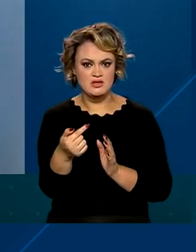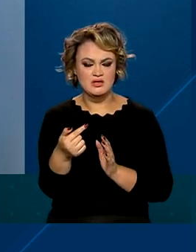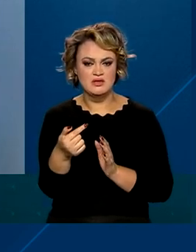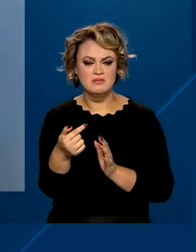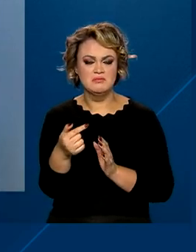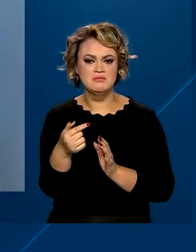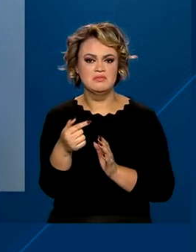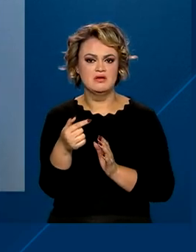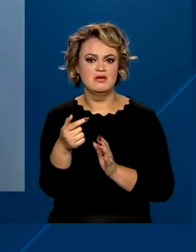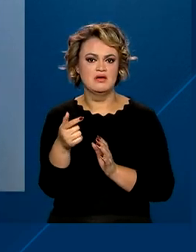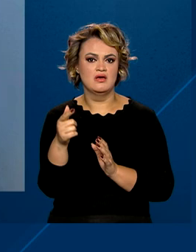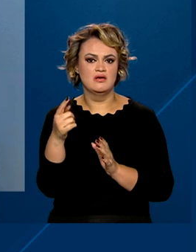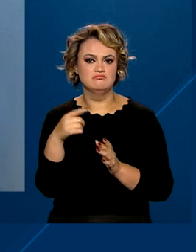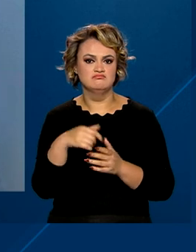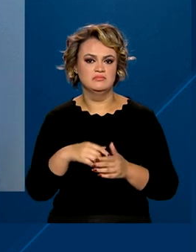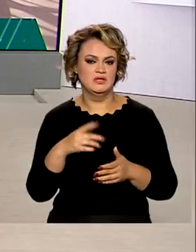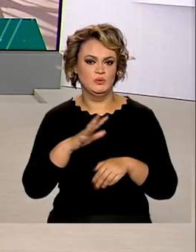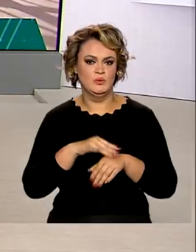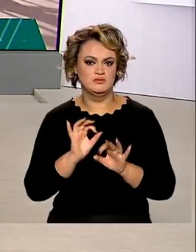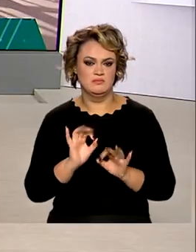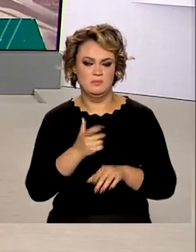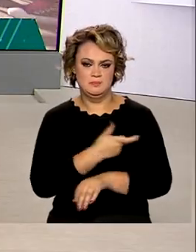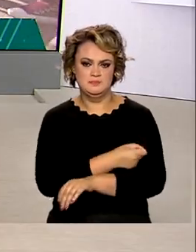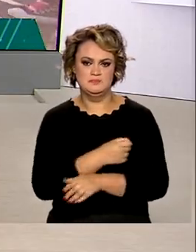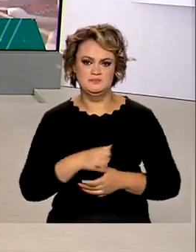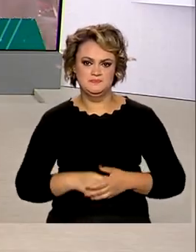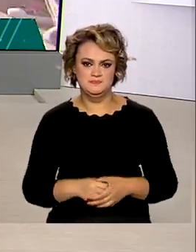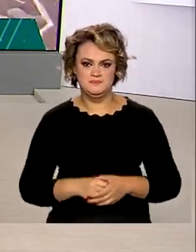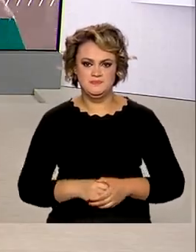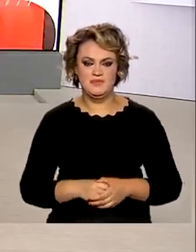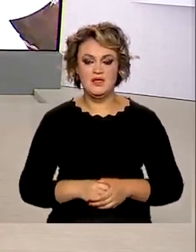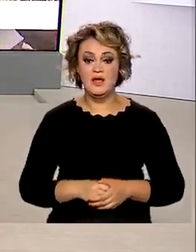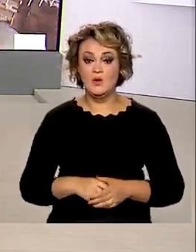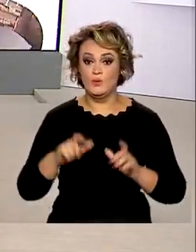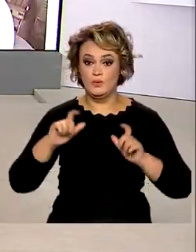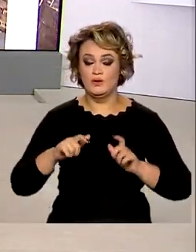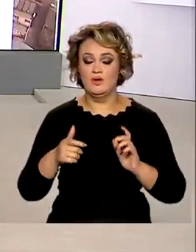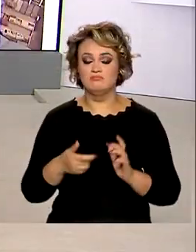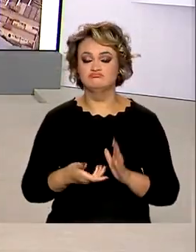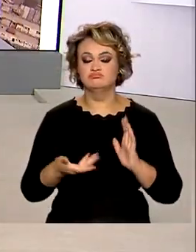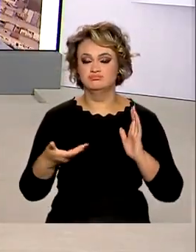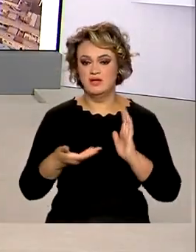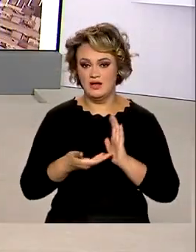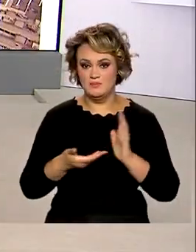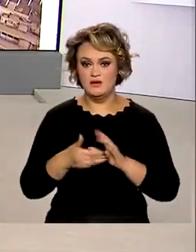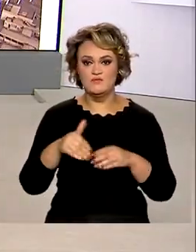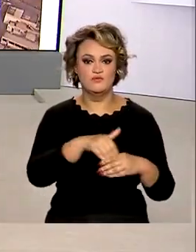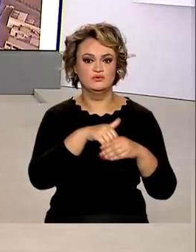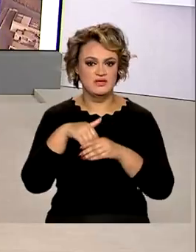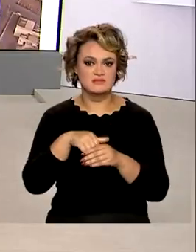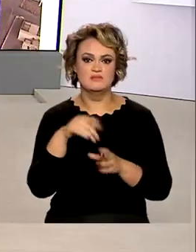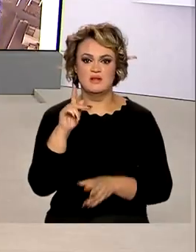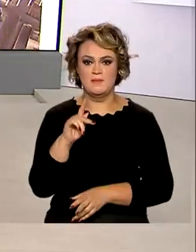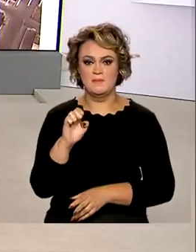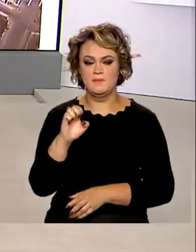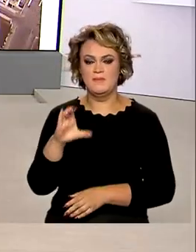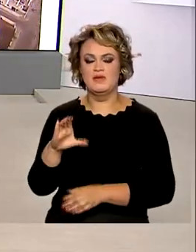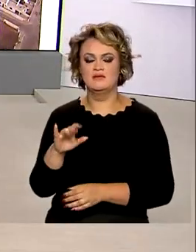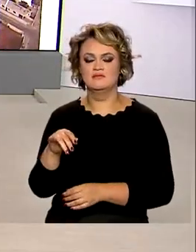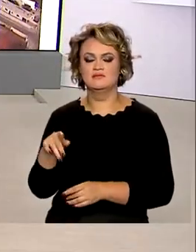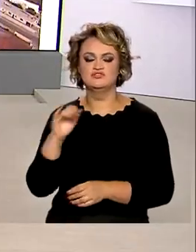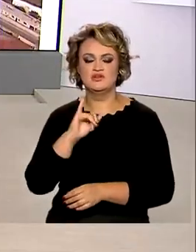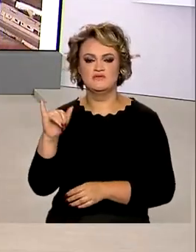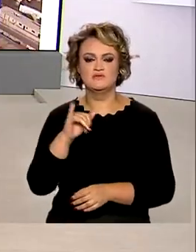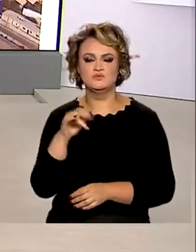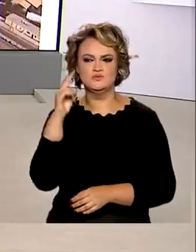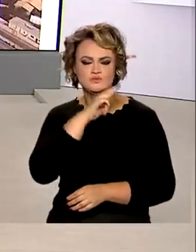aplicar em crianças com imunocomprometidas. A Câmara dos Deputados concluiu a votação da PEC do Estado de